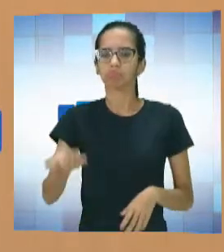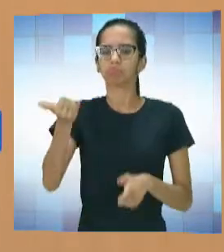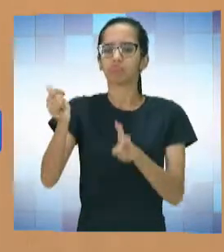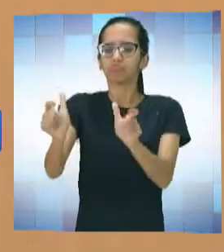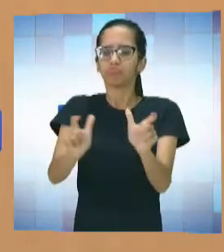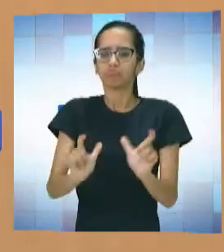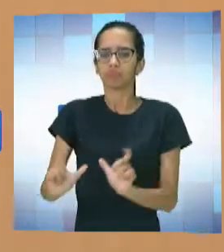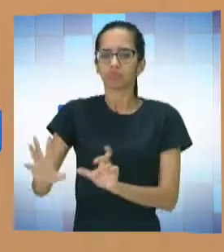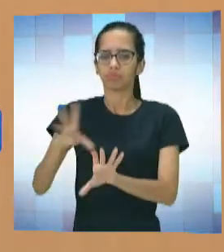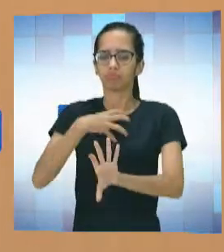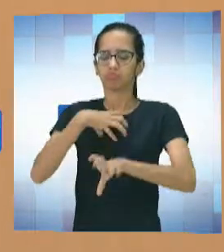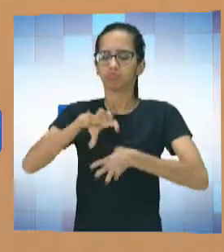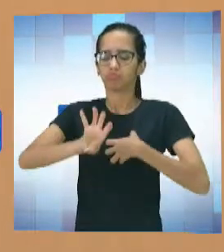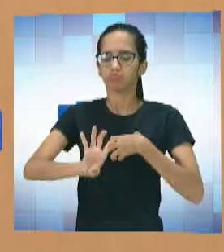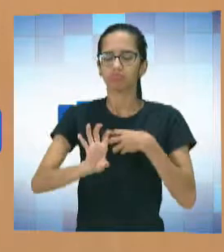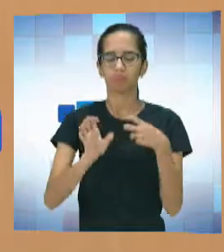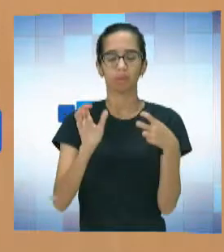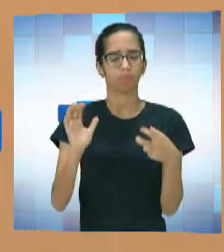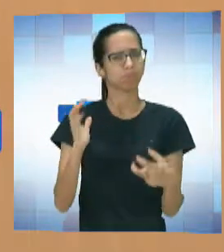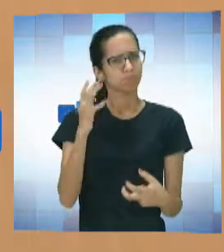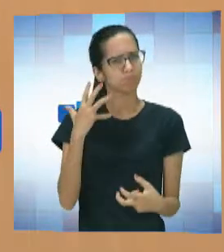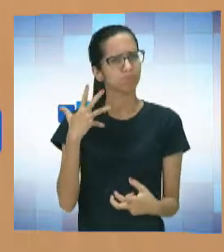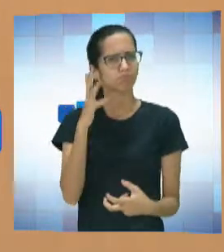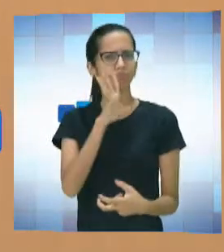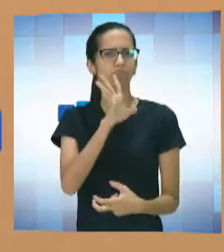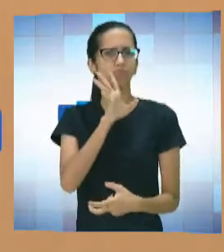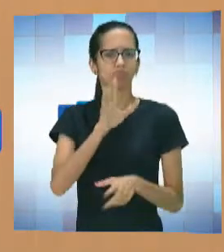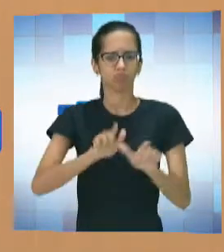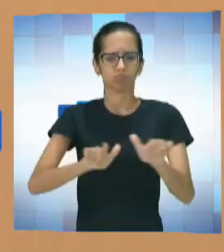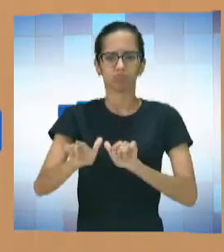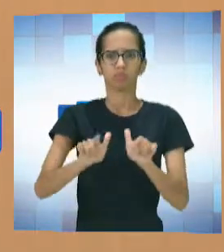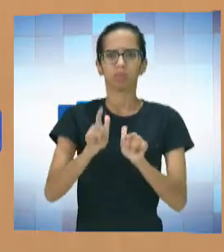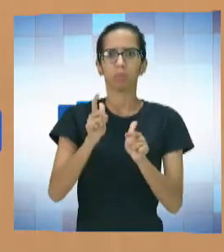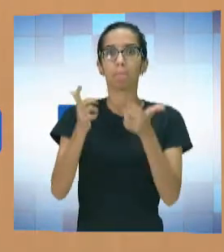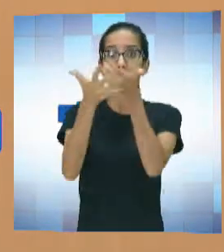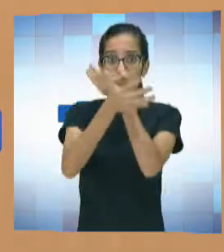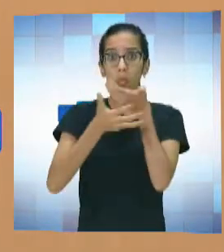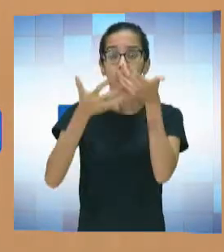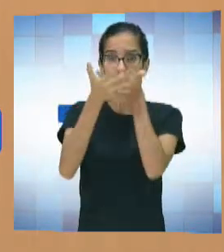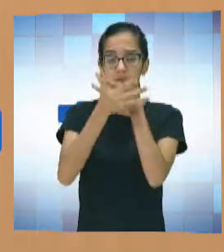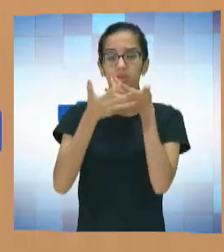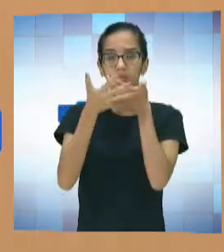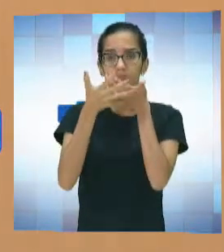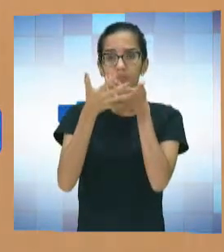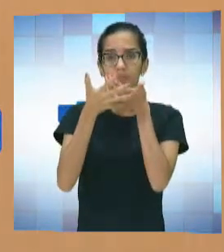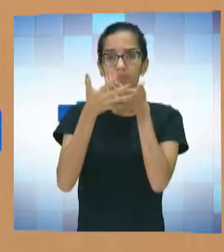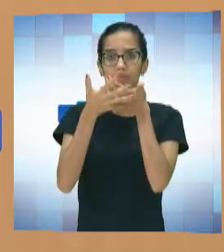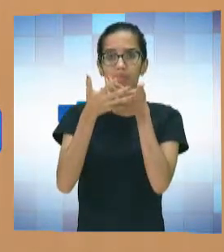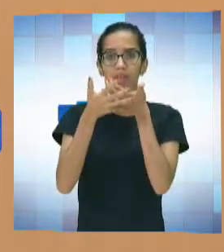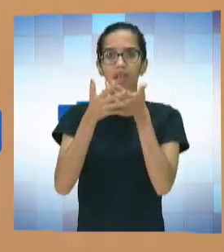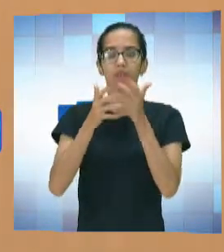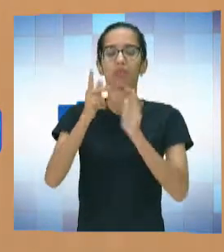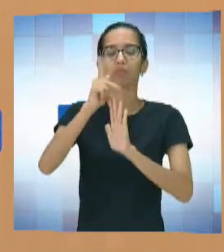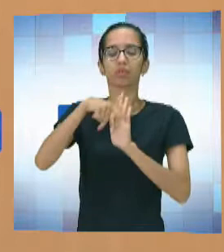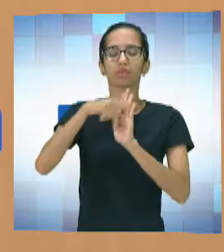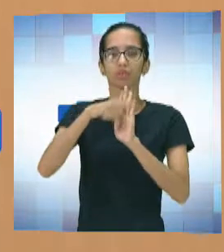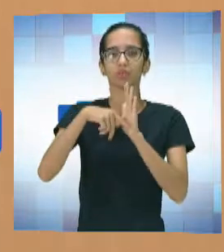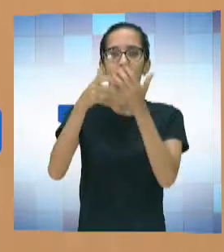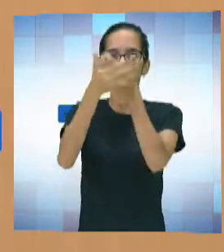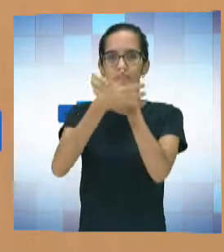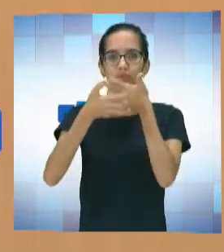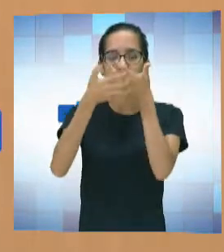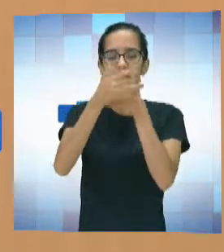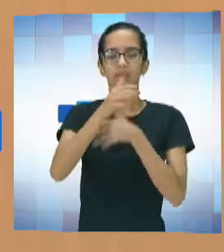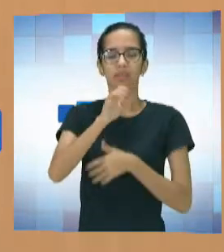sensível do que trabalhar com a música. E o projeto Música Eficiente está